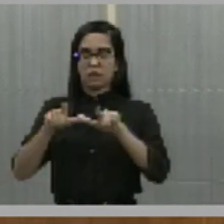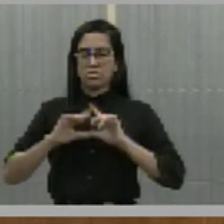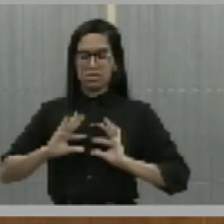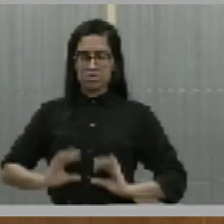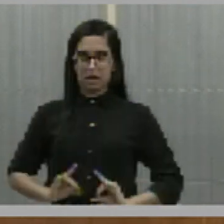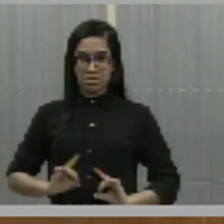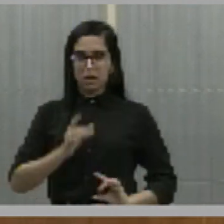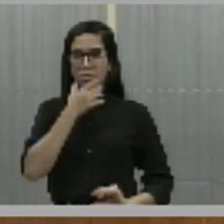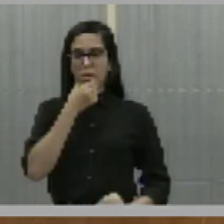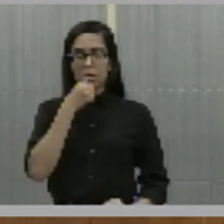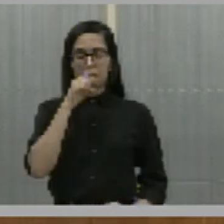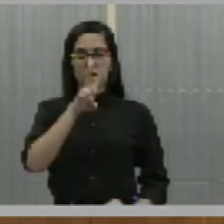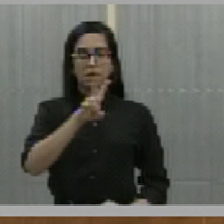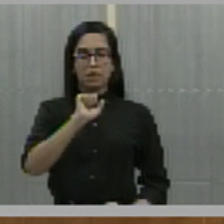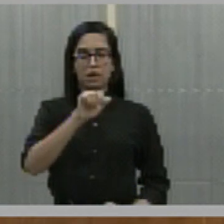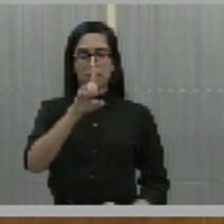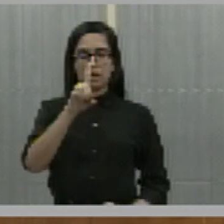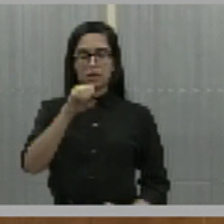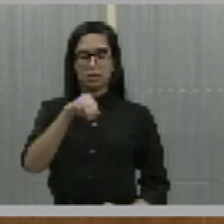Valdemir Ferreira dos Santos.